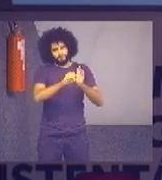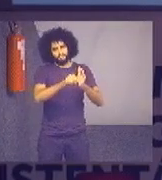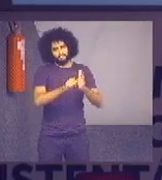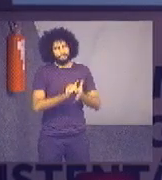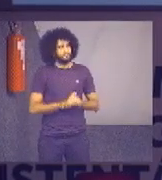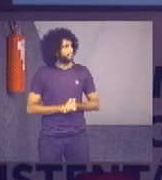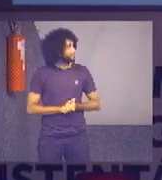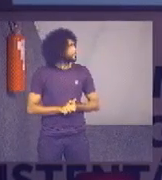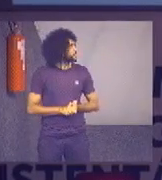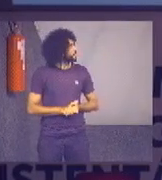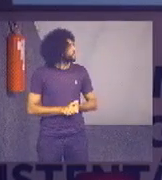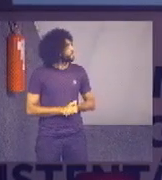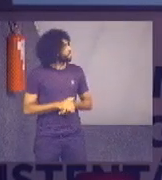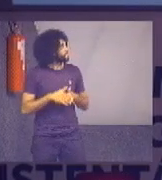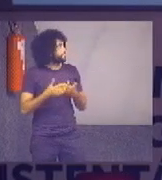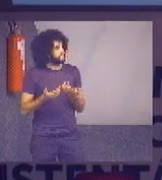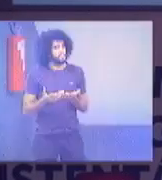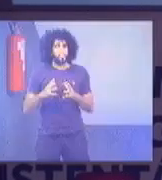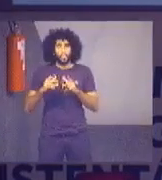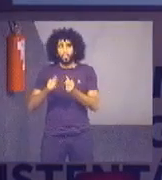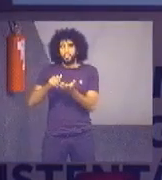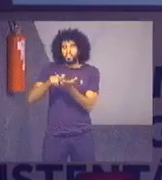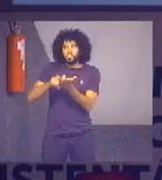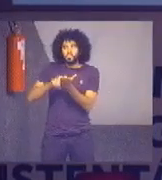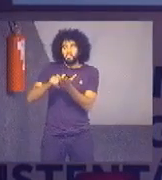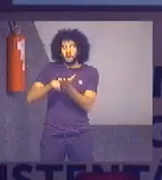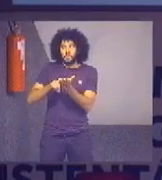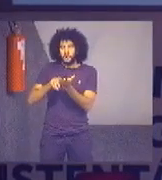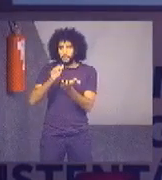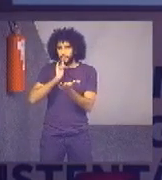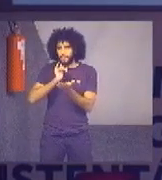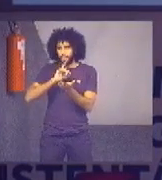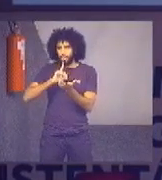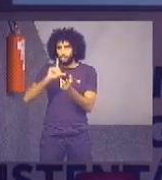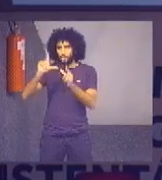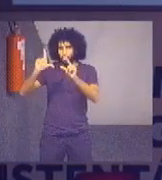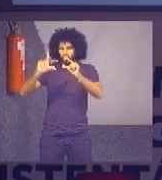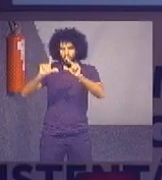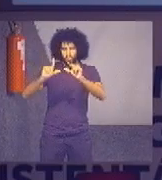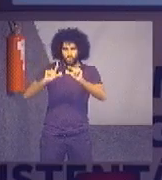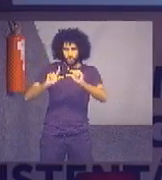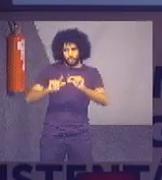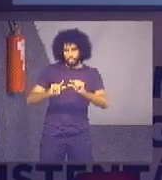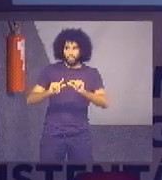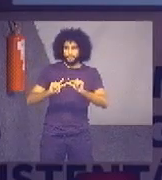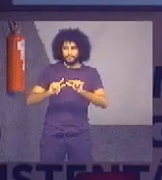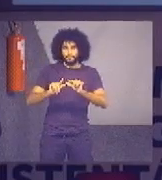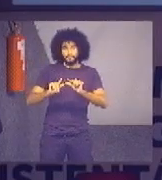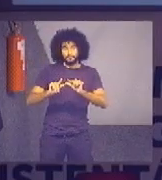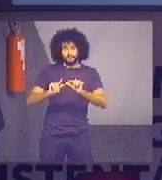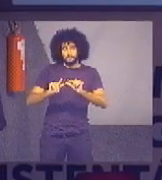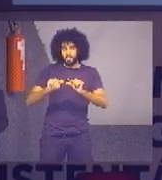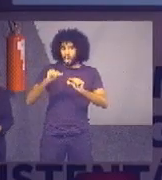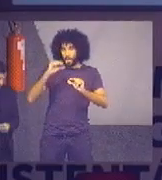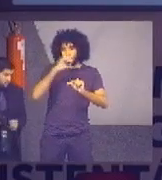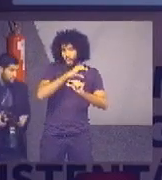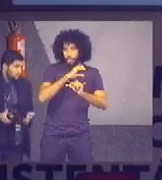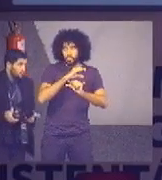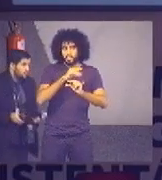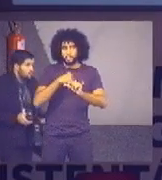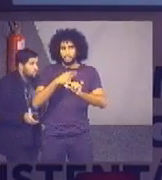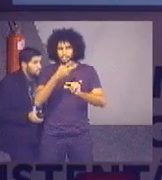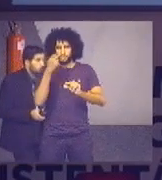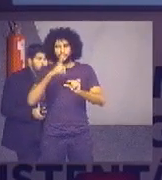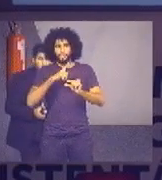indicador. Então, consumo de resumo é de papel. Uma queda, uma queda bastante acentuada. A gente vê que ela foi mais